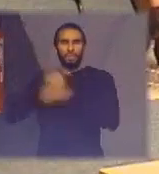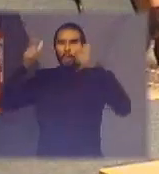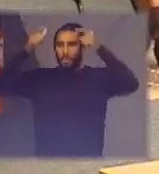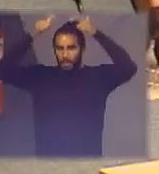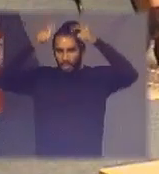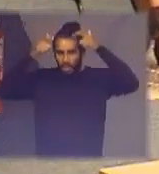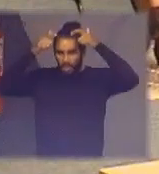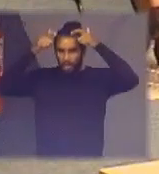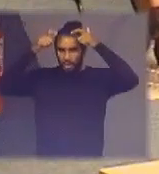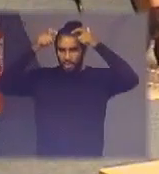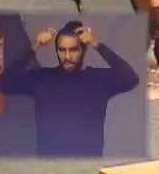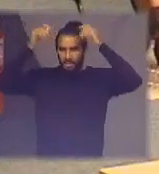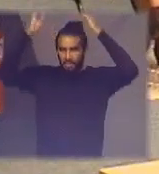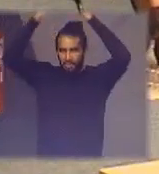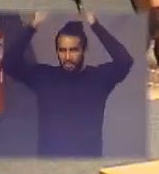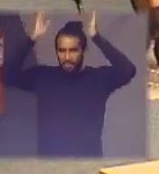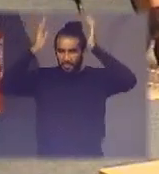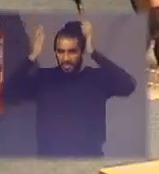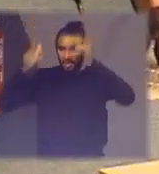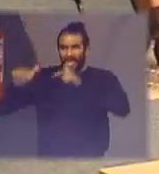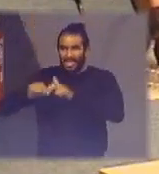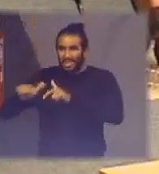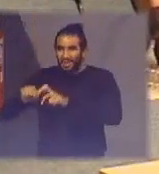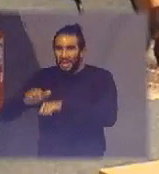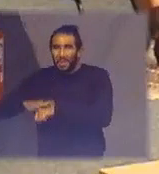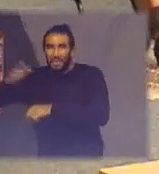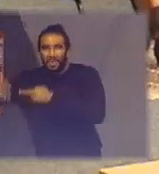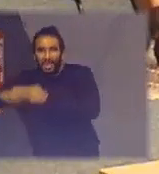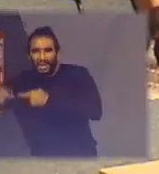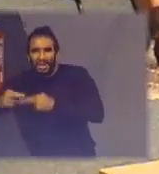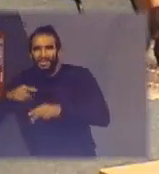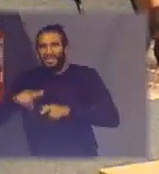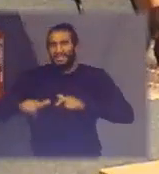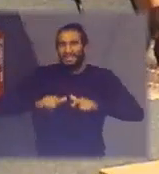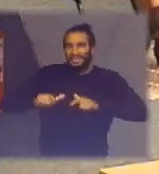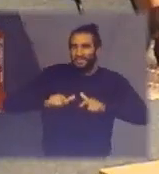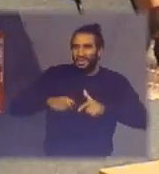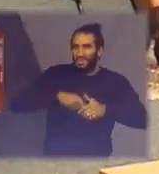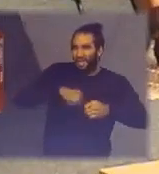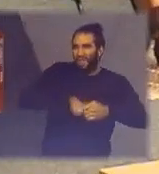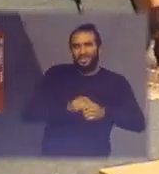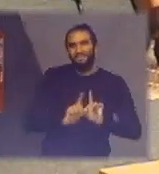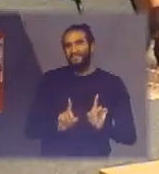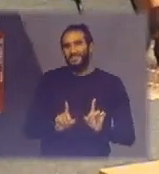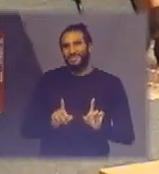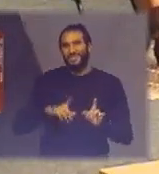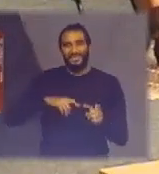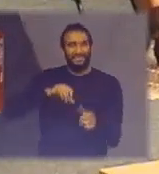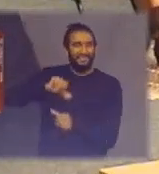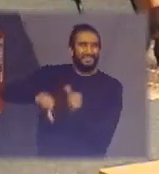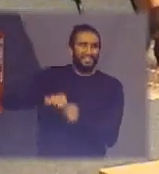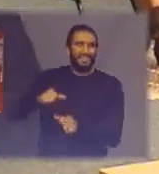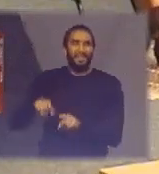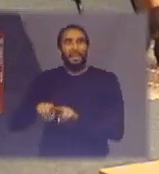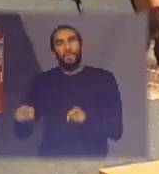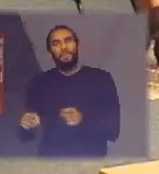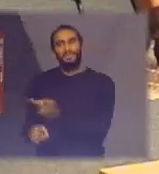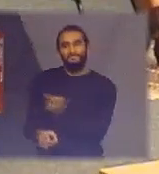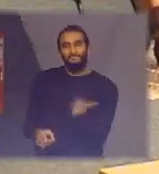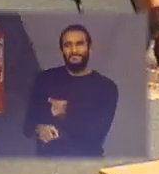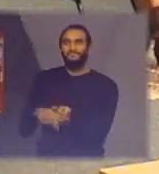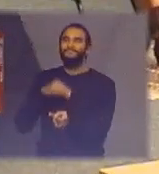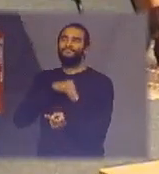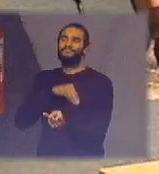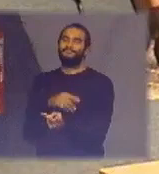ele hoje em dia ele trabalha mais com reciclagem do que com cozinha com chefe de cozinha ele está mudando de ele é um salário só também para fazer duas funções